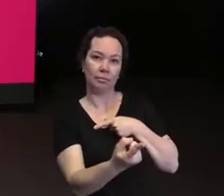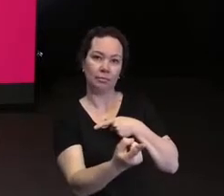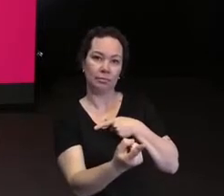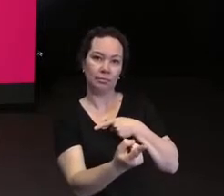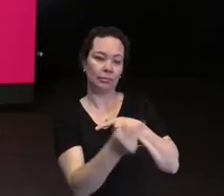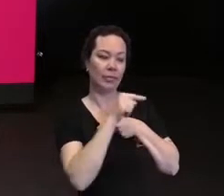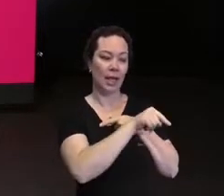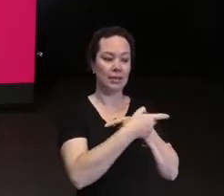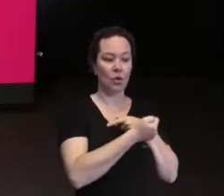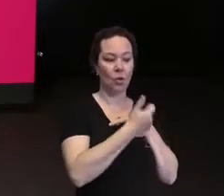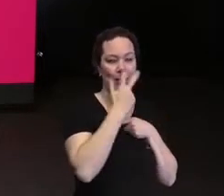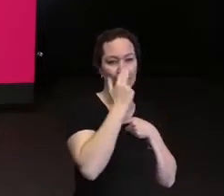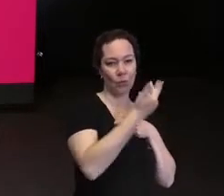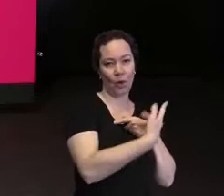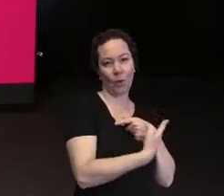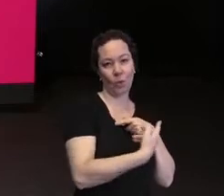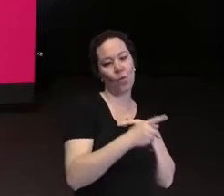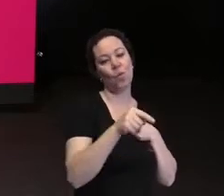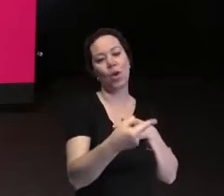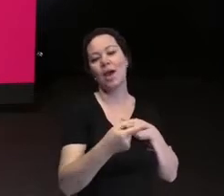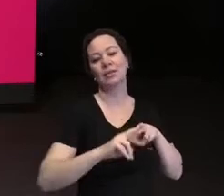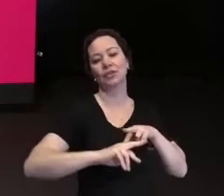mais diferente que ele?